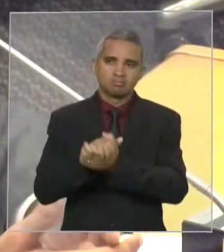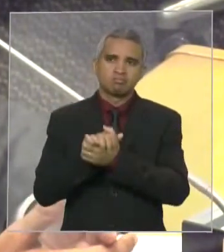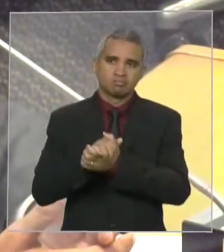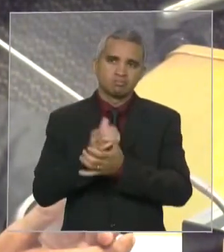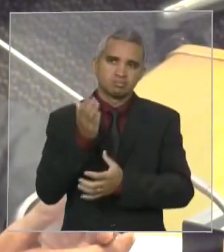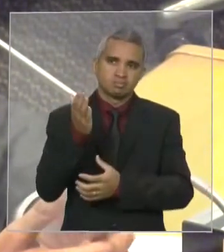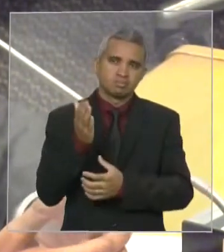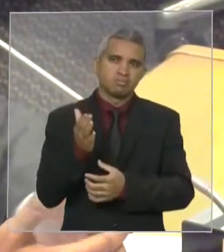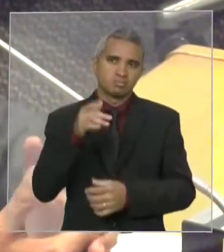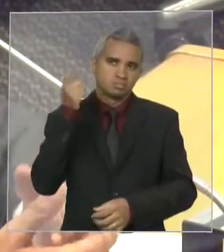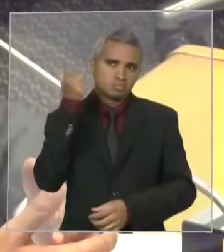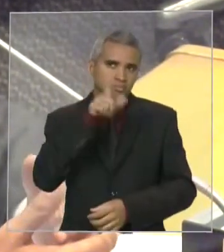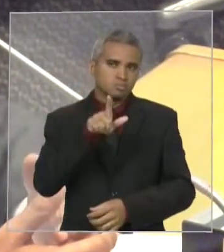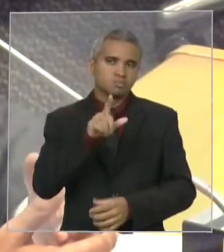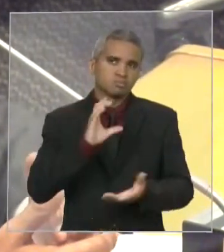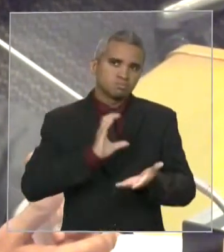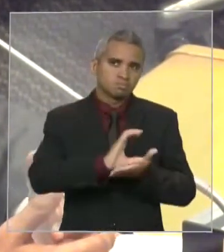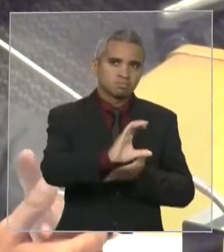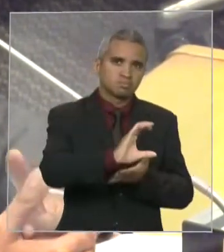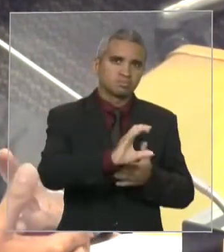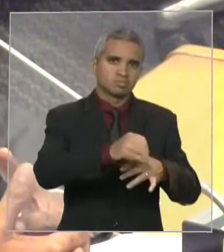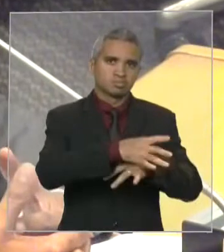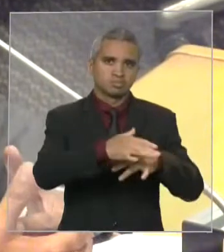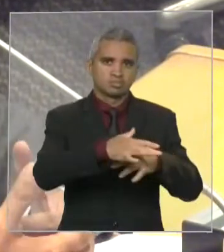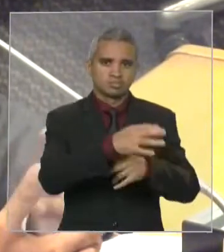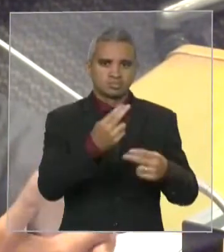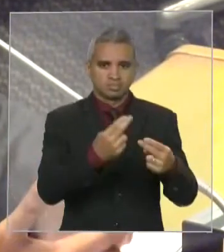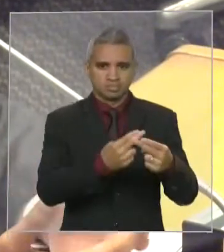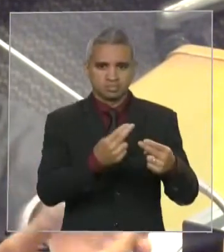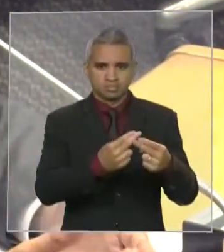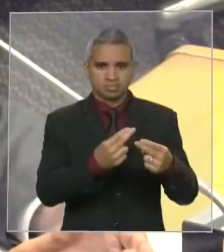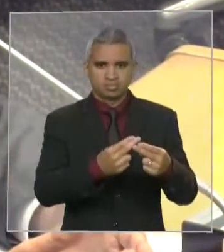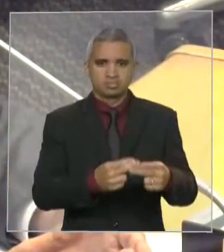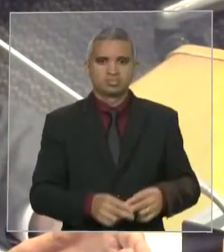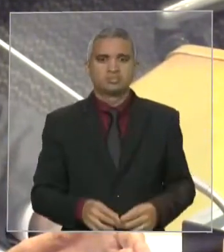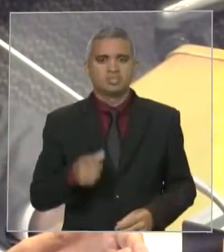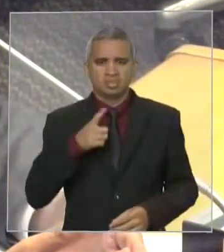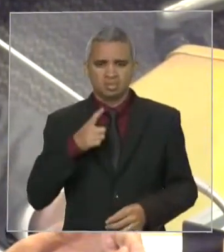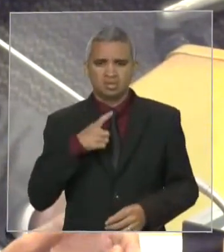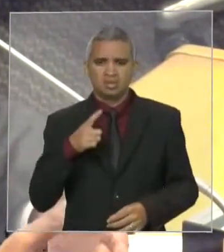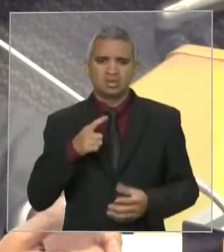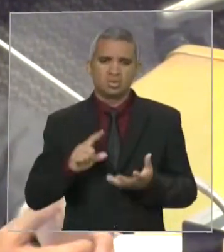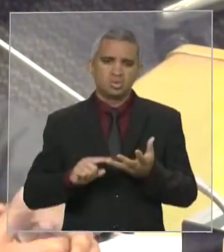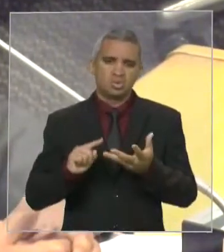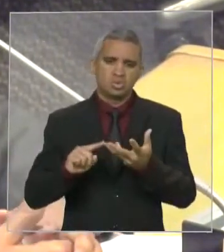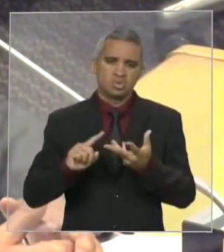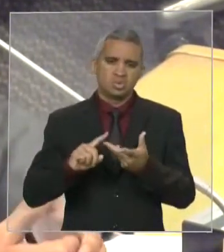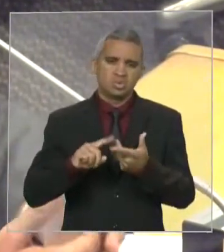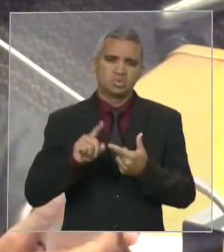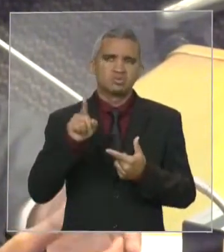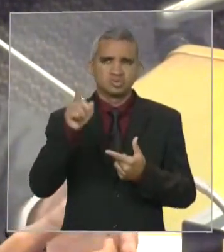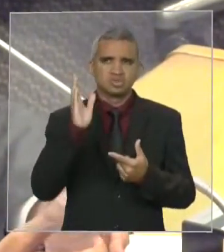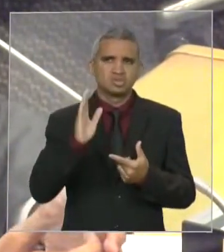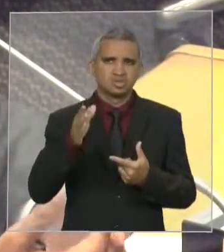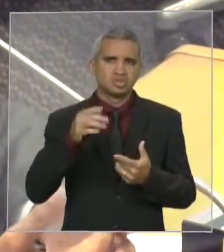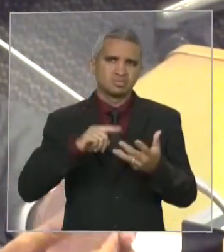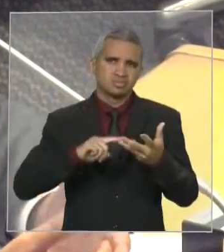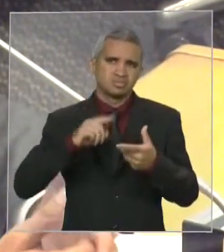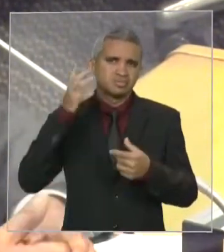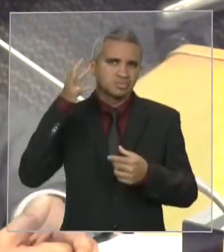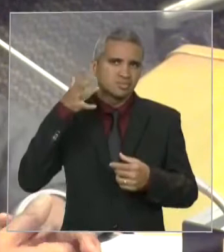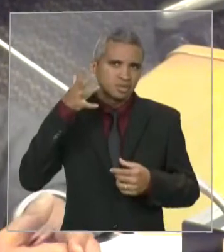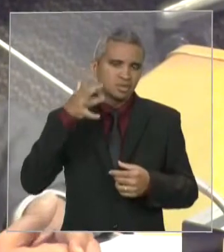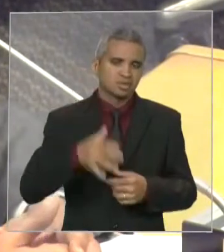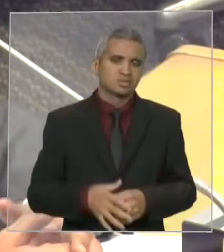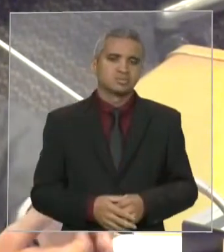grande conquista para a cidade de Timon. Além de tantas outras que V. Exª já relacionou, e eu fico satisfeito quando V.